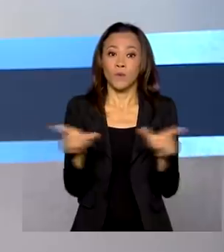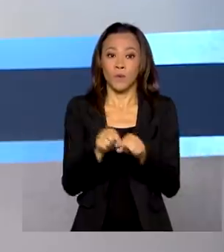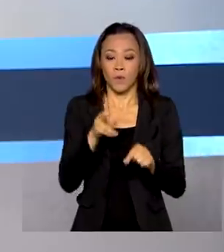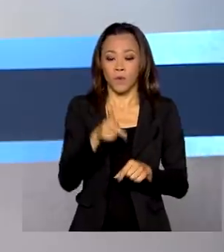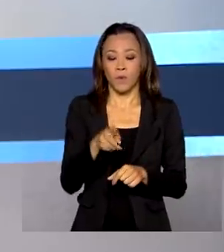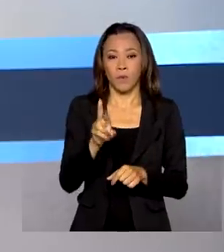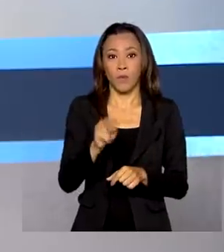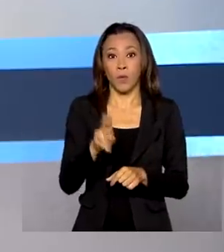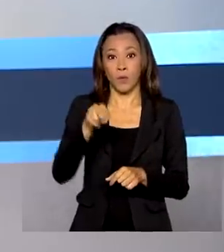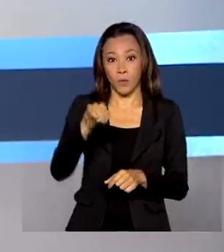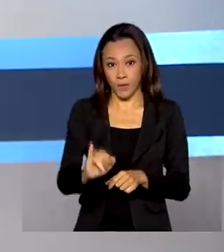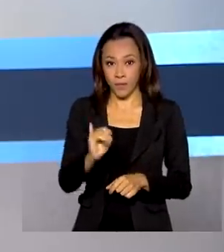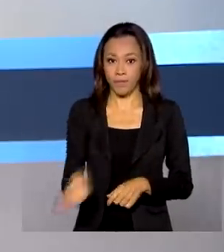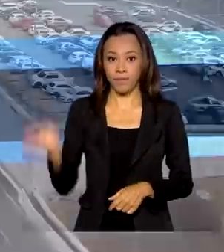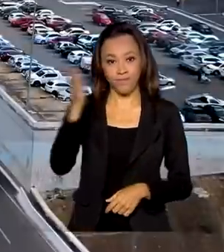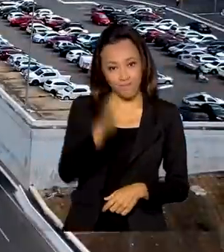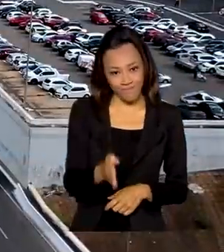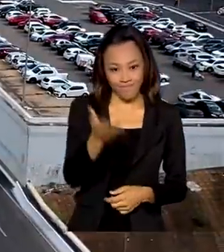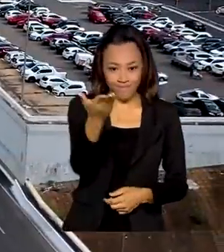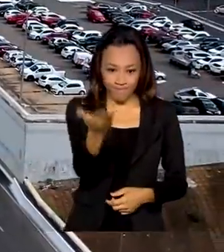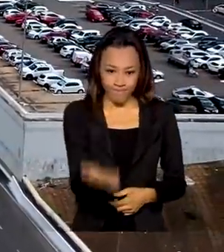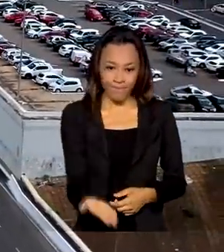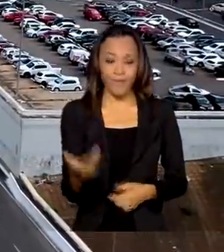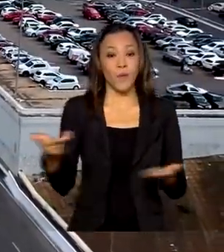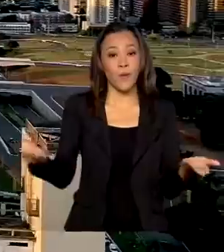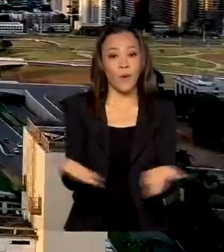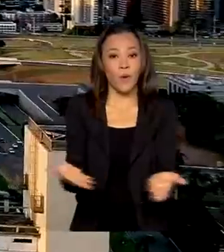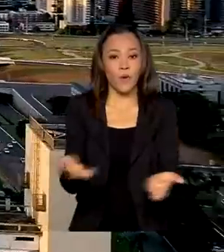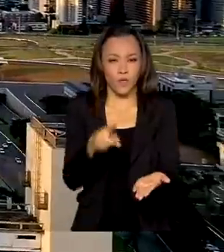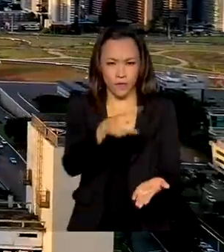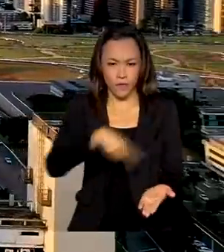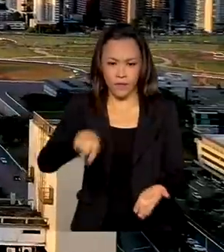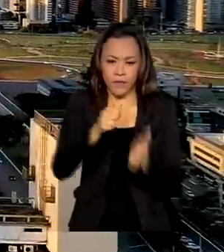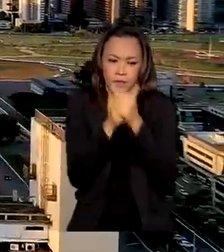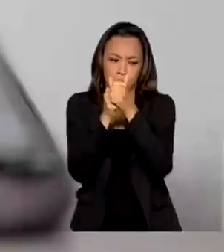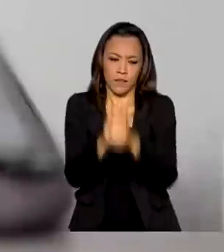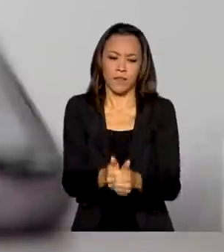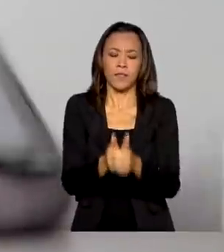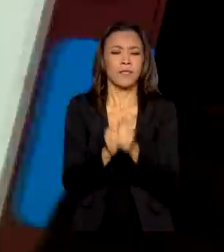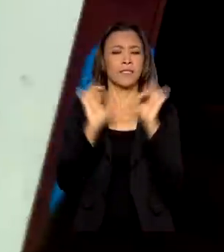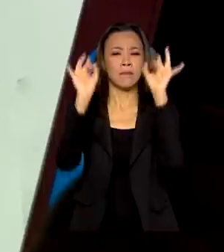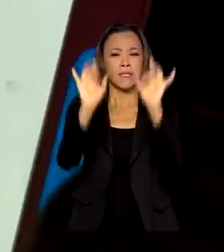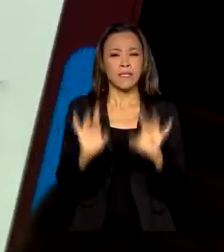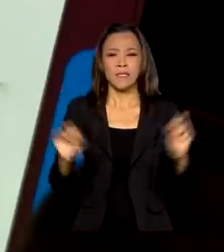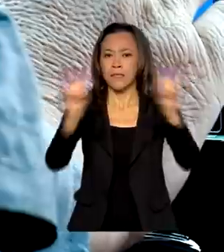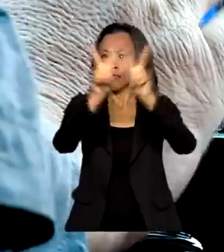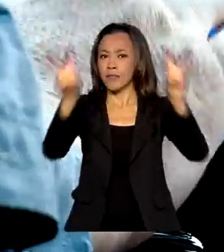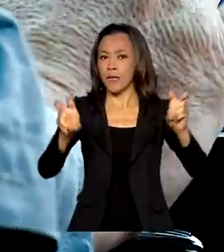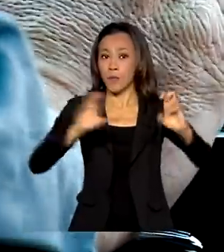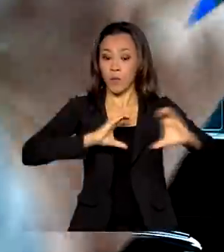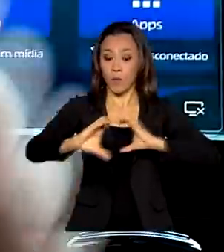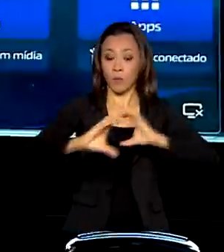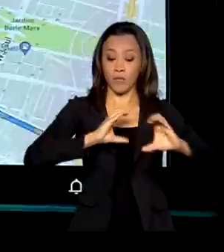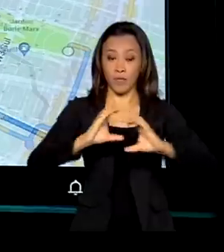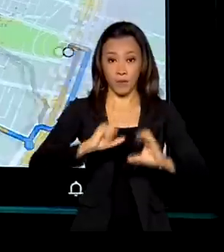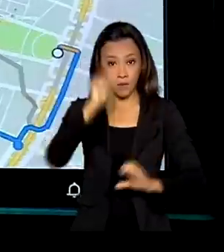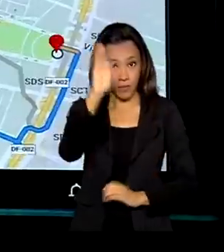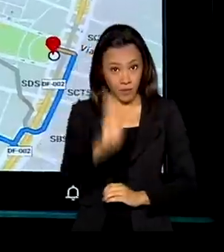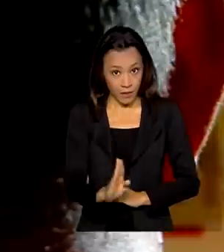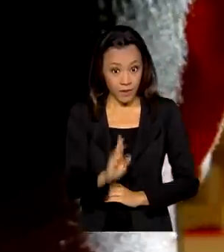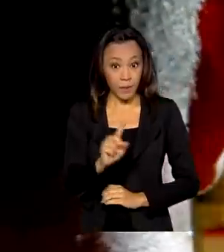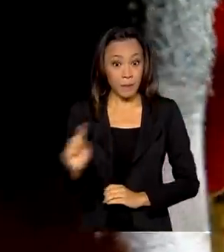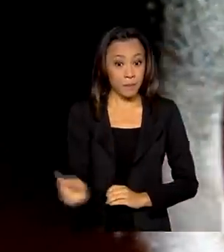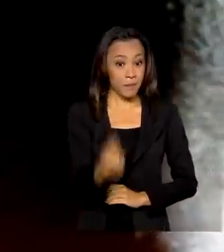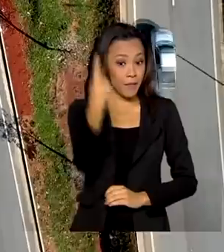Todos. E veja também! A partir de hoje você acompanha uma série especial sobre as telecomunicações no país. Na